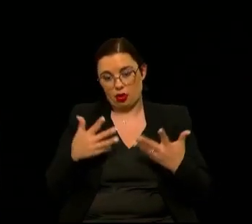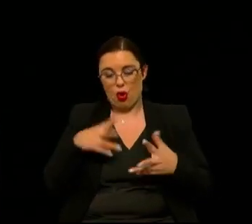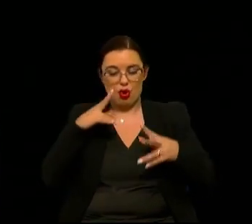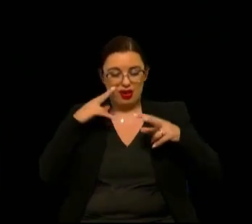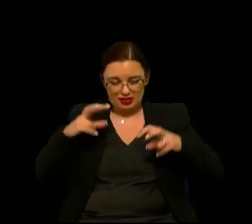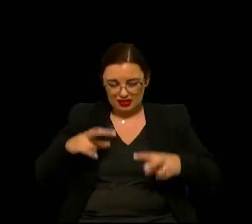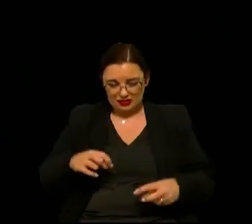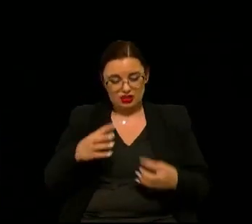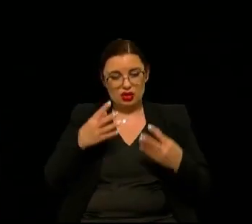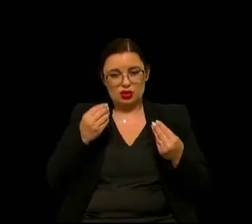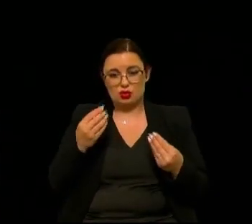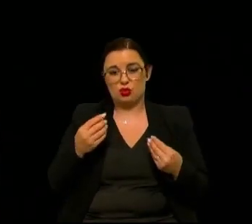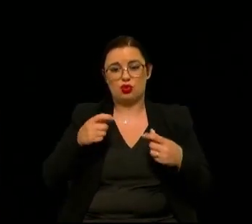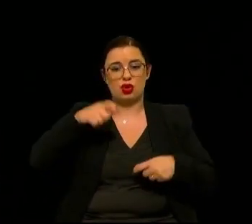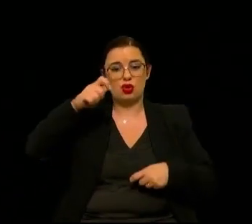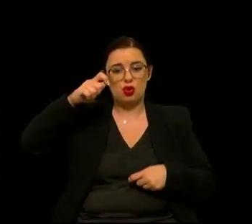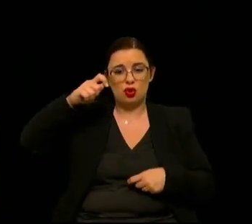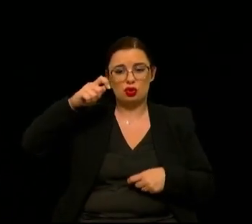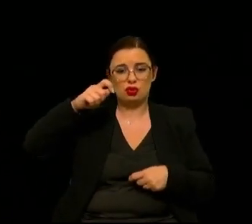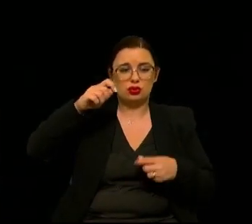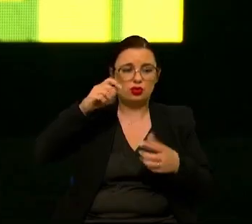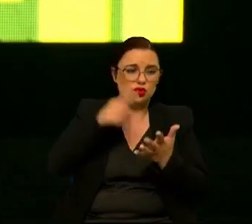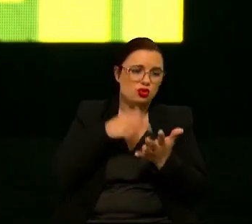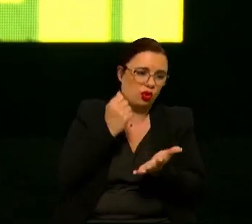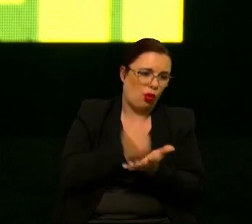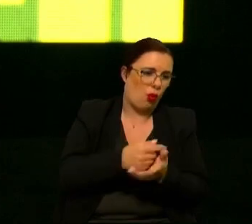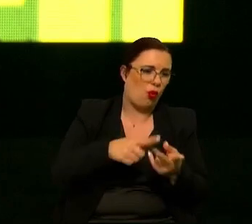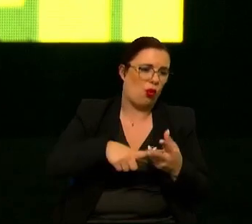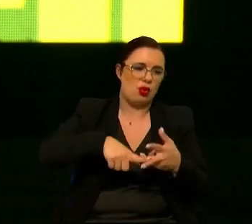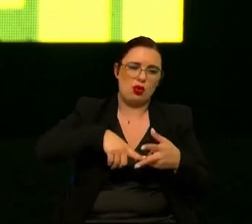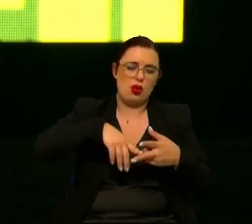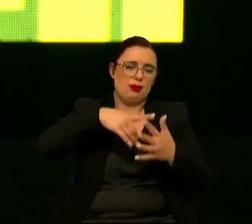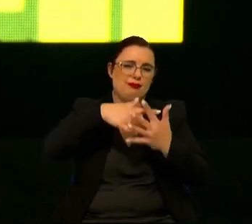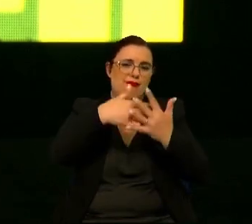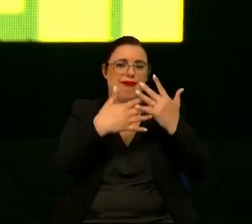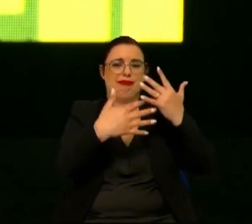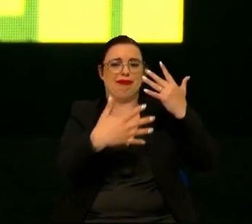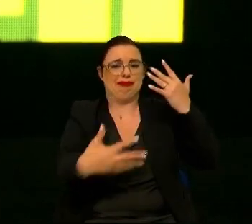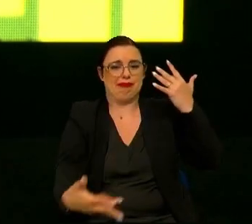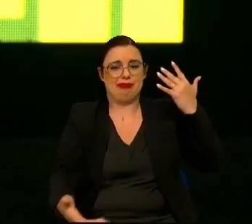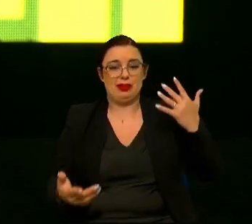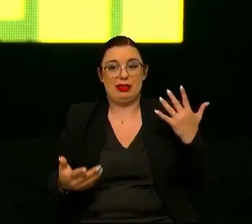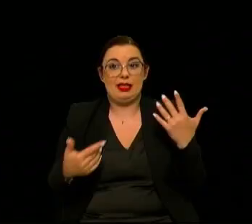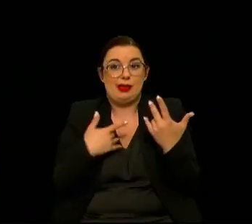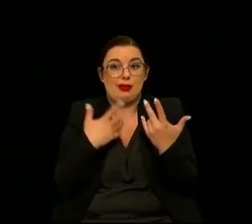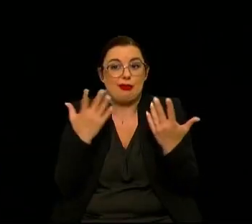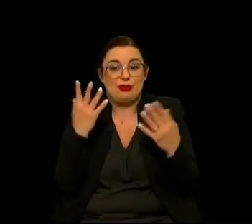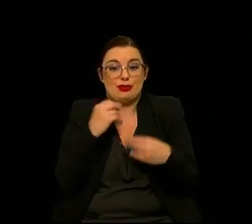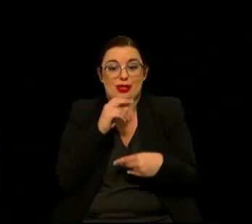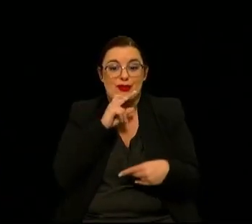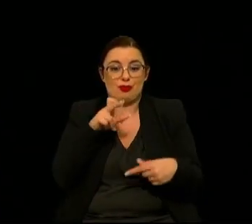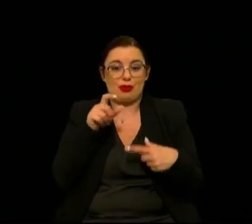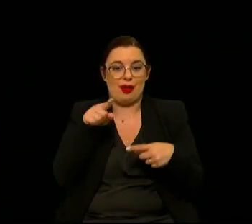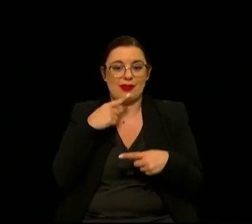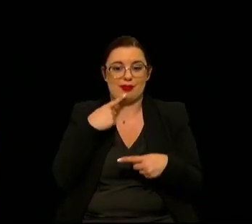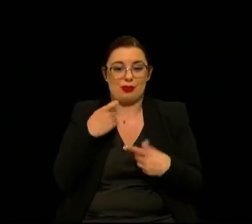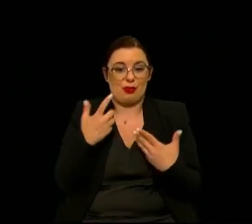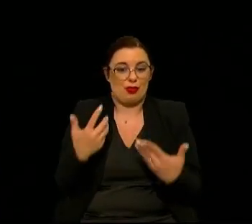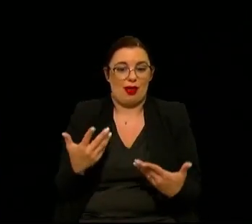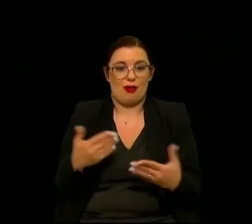ao nível dos juristas ao nível dos seguros etc etc de momento não sei o que eu lhe poderia dizer é que